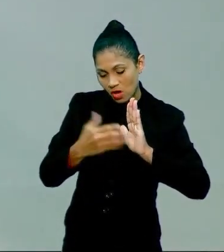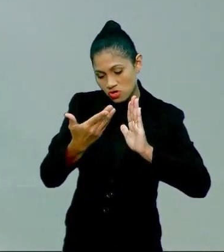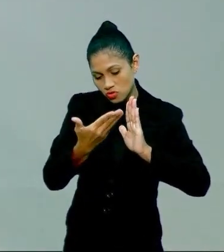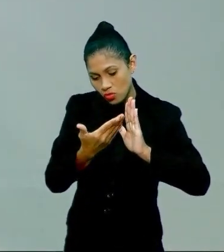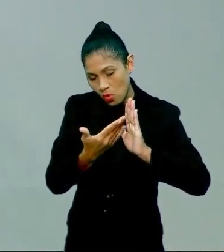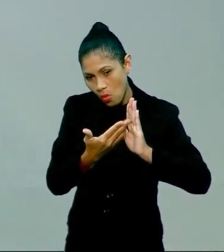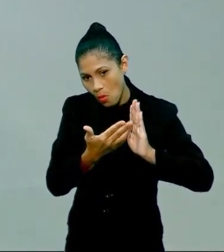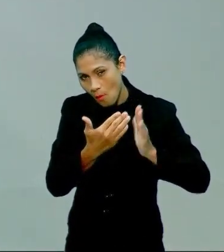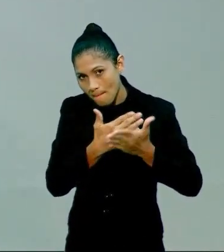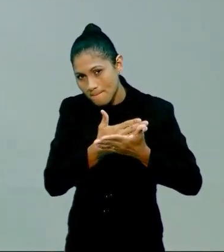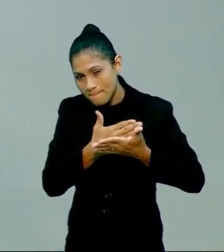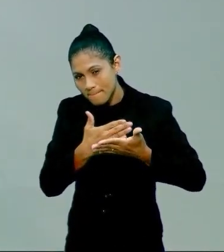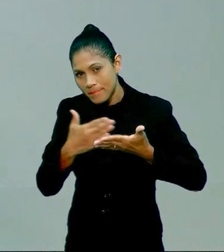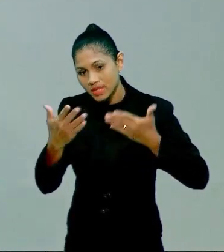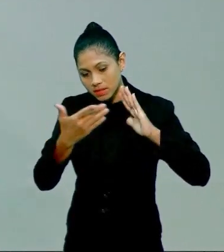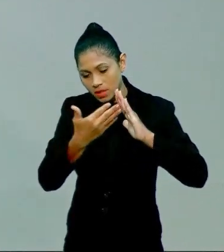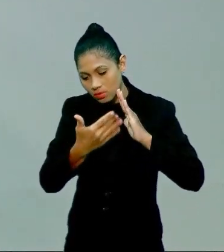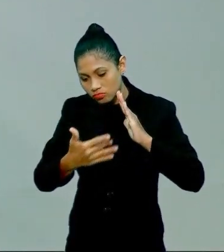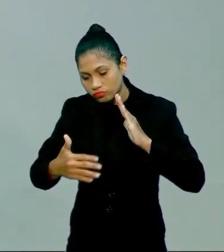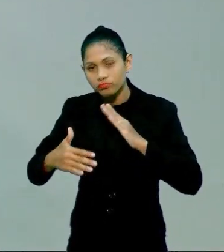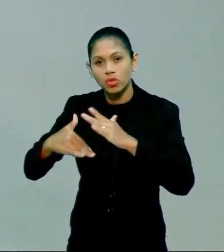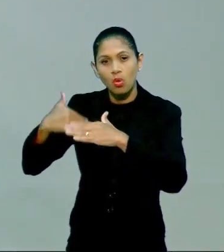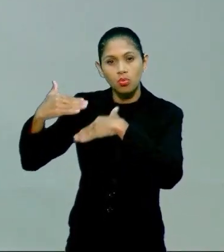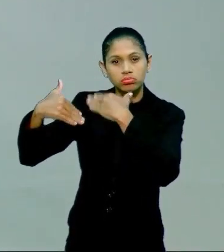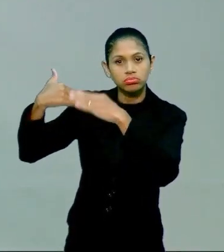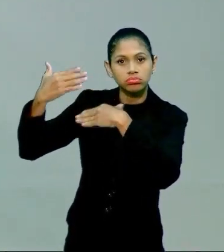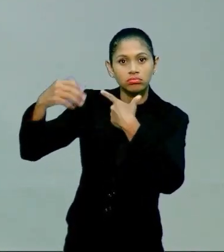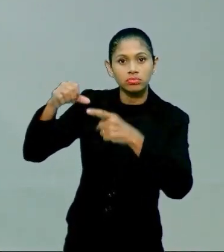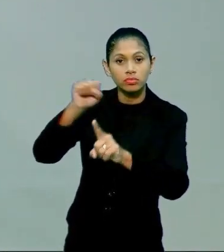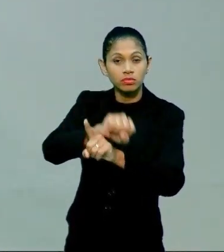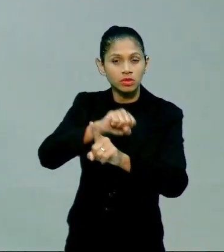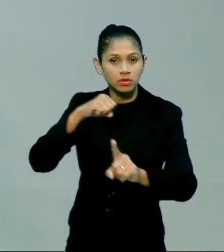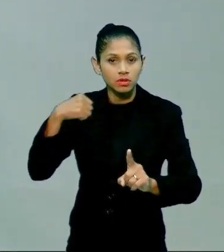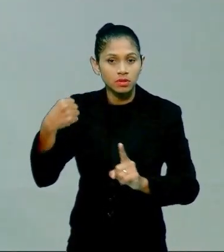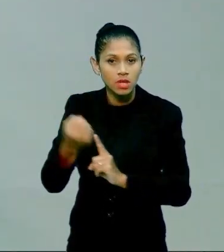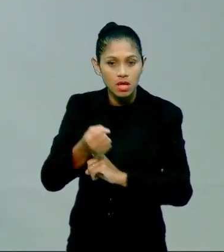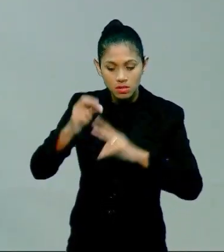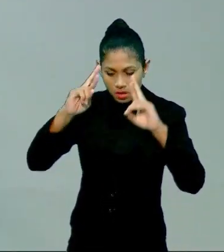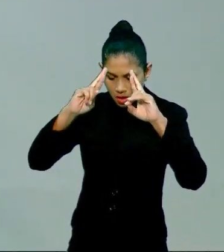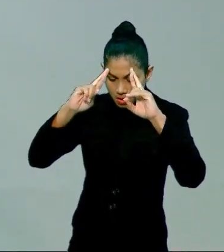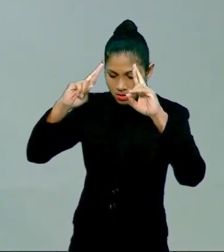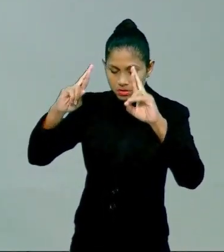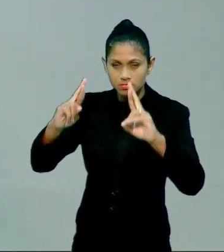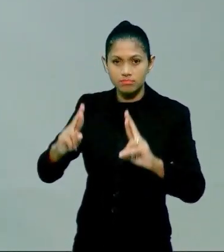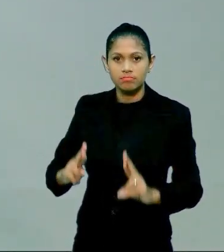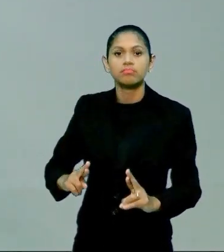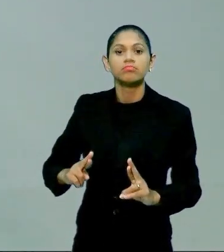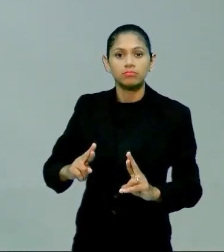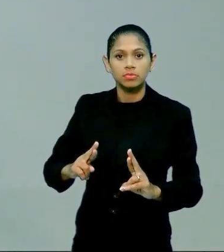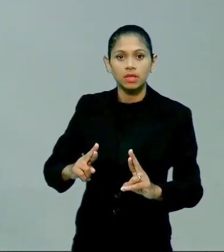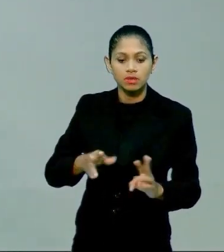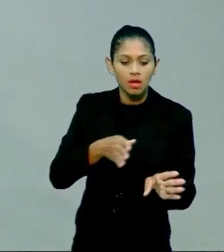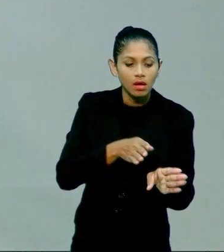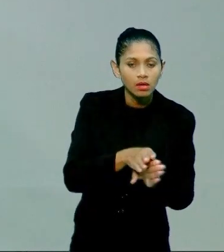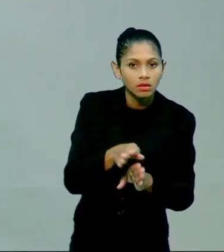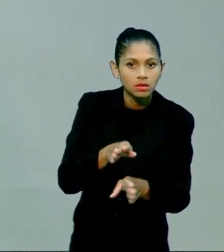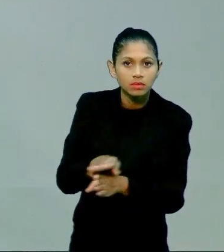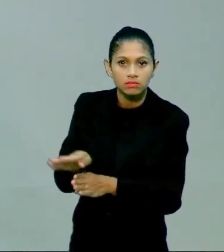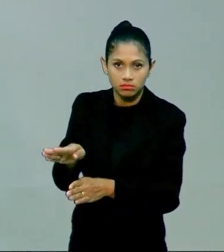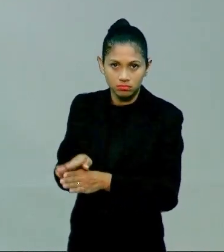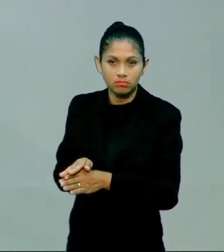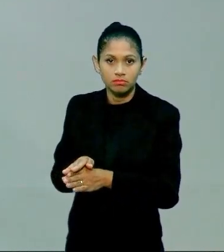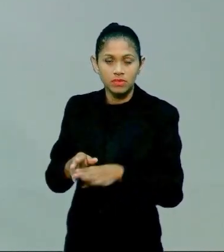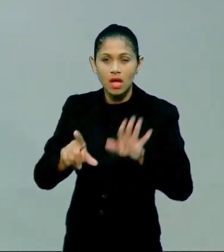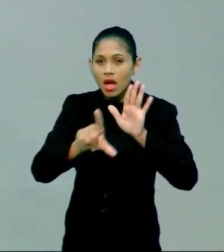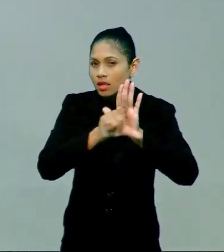em que consegue respeitar esse tipo de direcionamento. Então, as leis ali, elas são respeitadas porque a gente